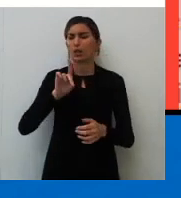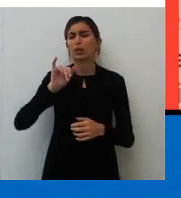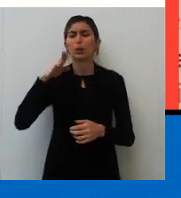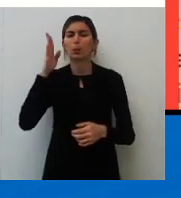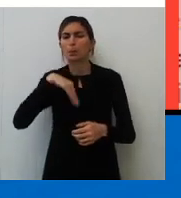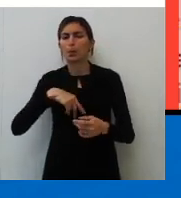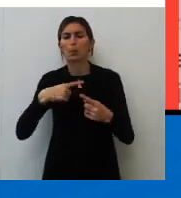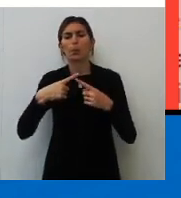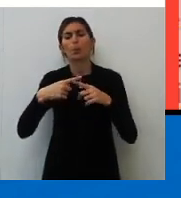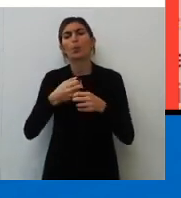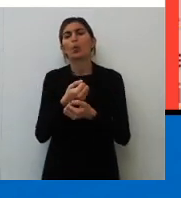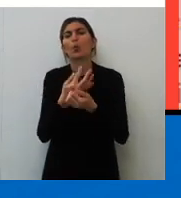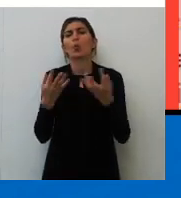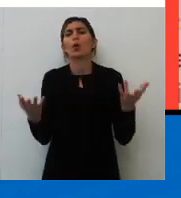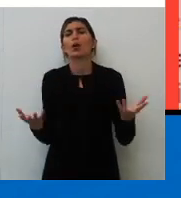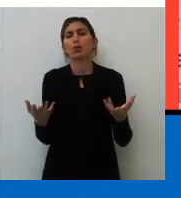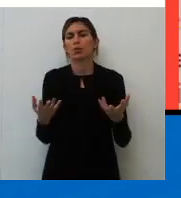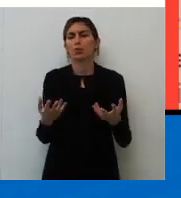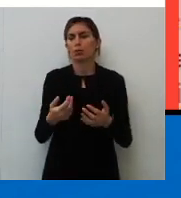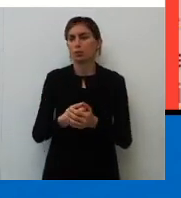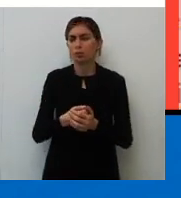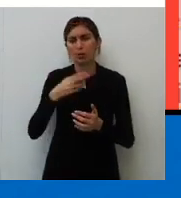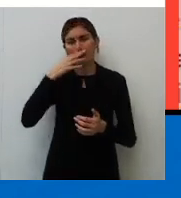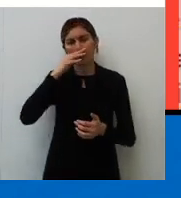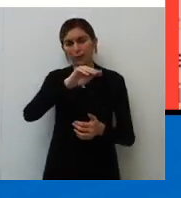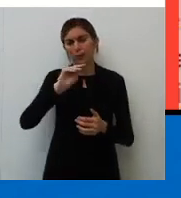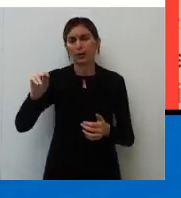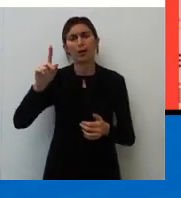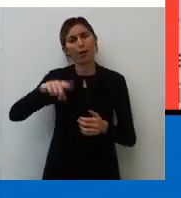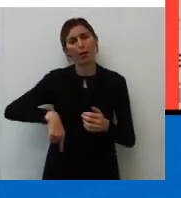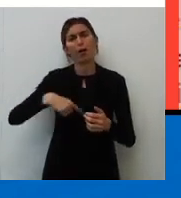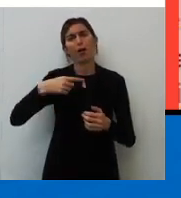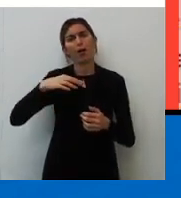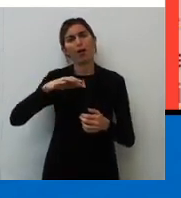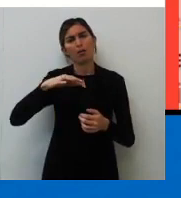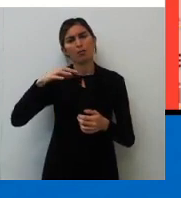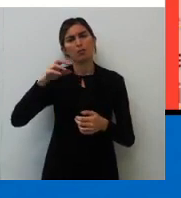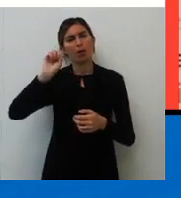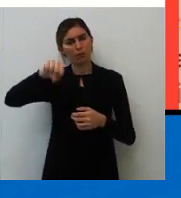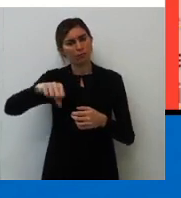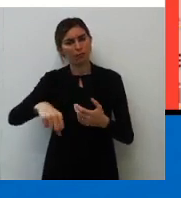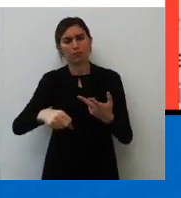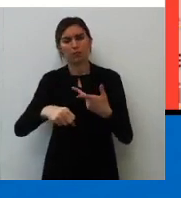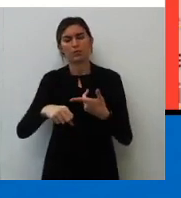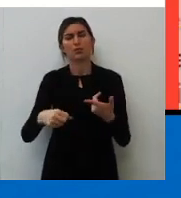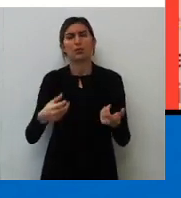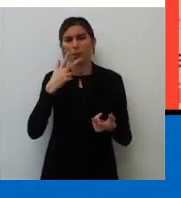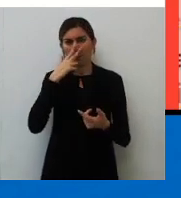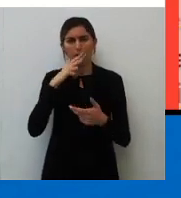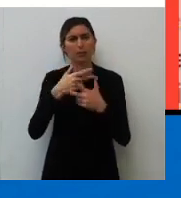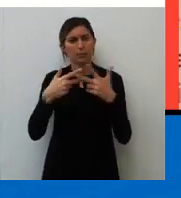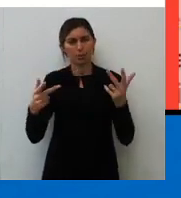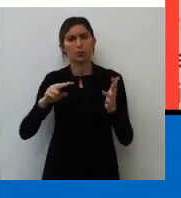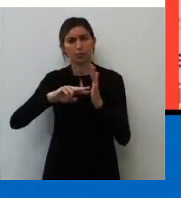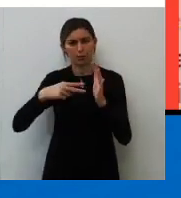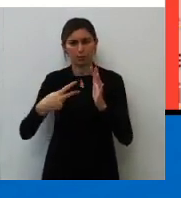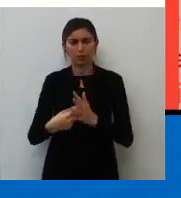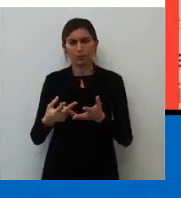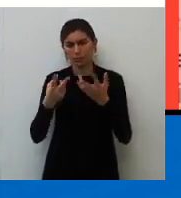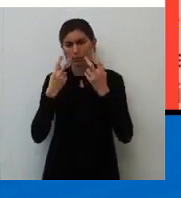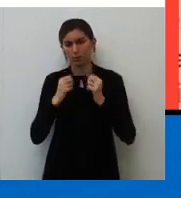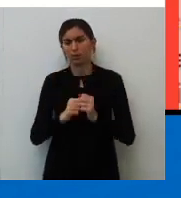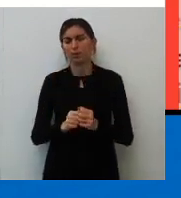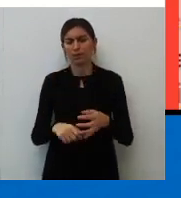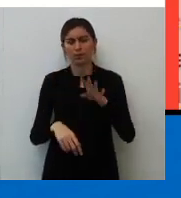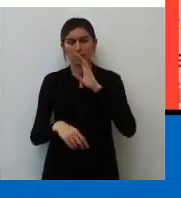mal, porquanto negar é ainda afirmar. Mesma coisa. Sentido é o mesmo. Percebe?